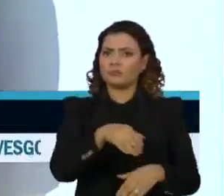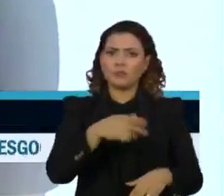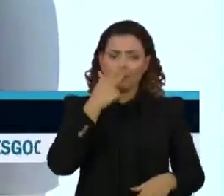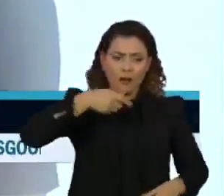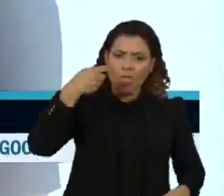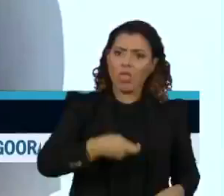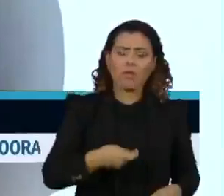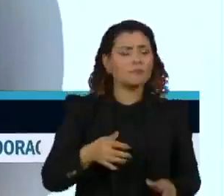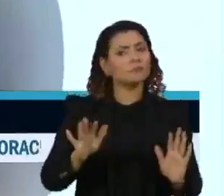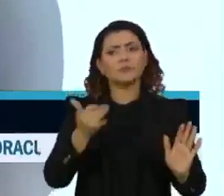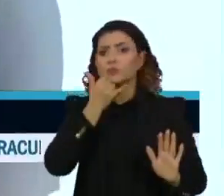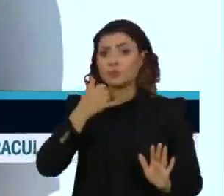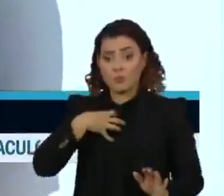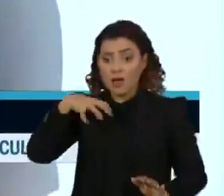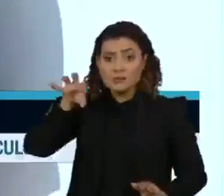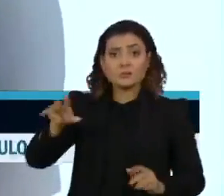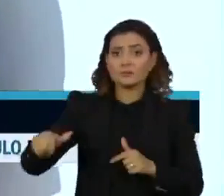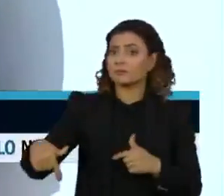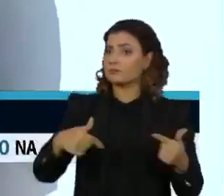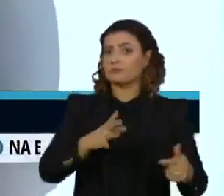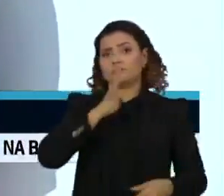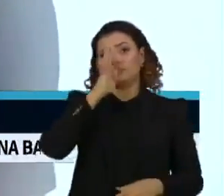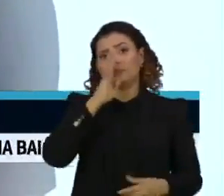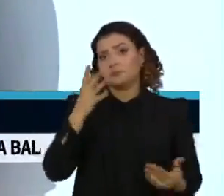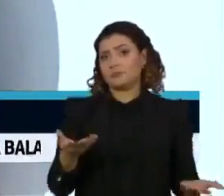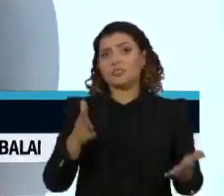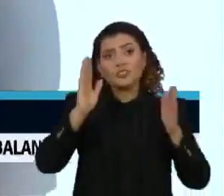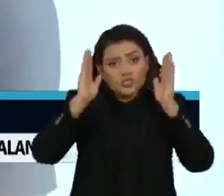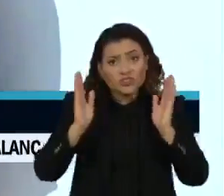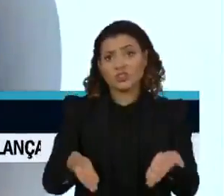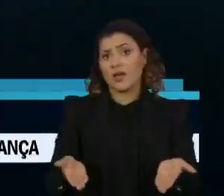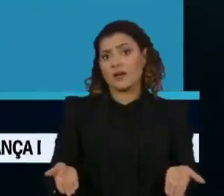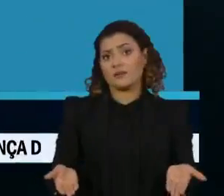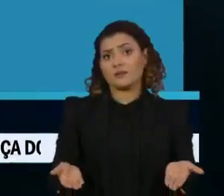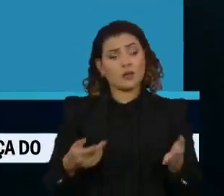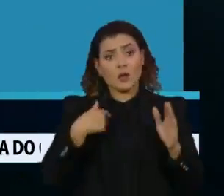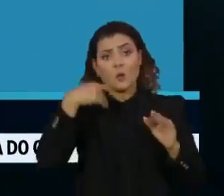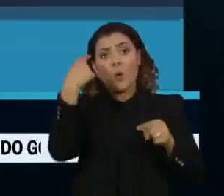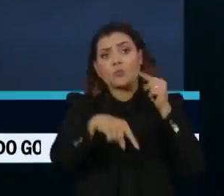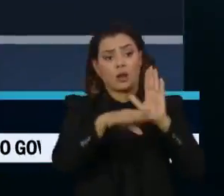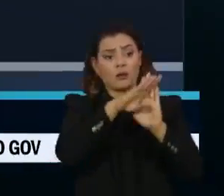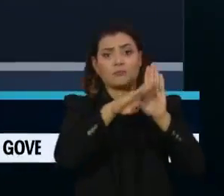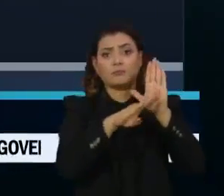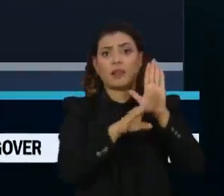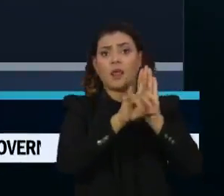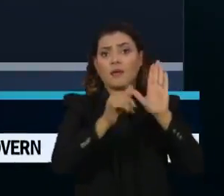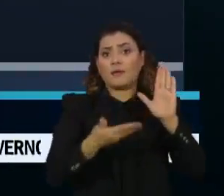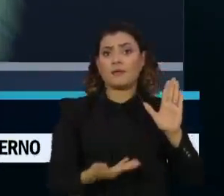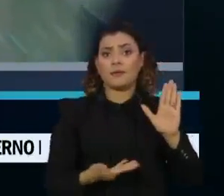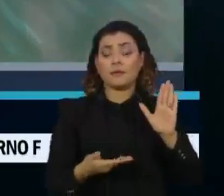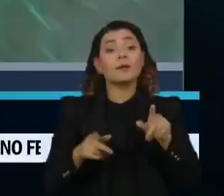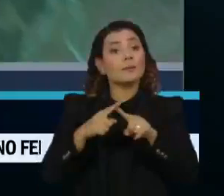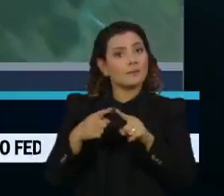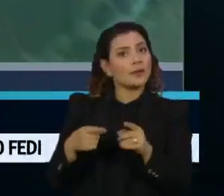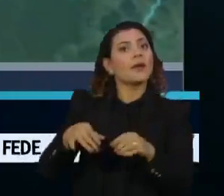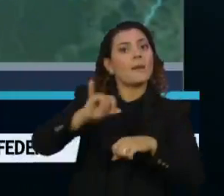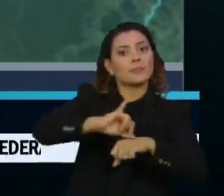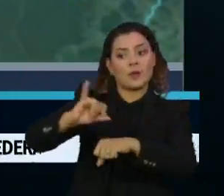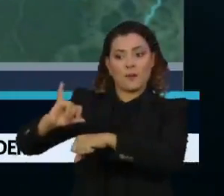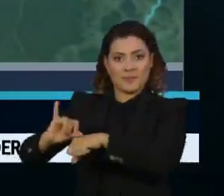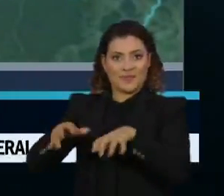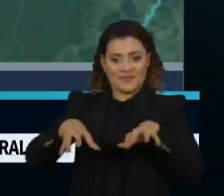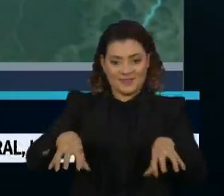Marra, ele já está na prática denunciando a Convenção 169. O linhão entre as duas capitais foi licitado em